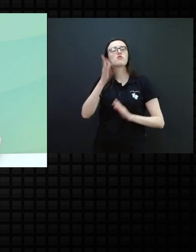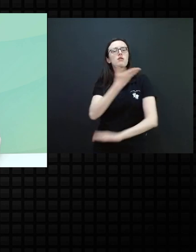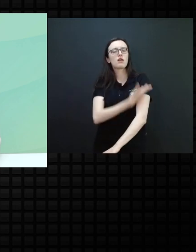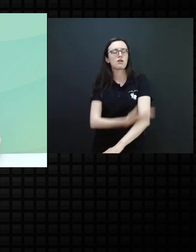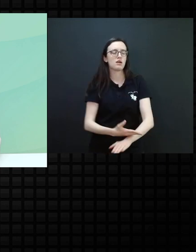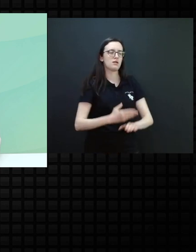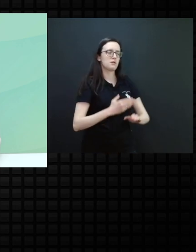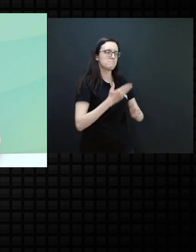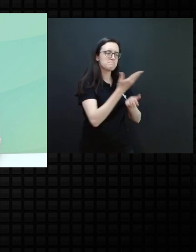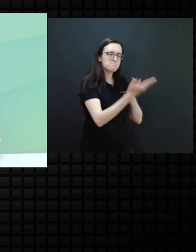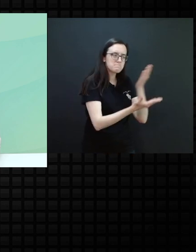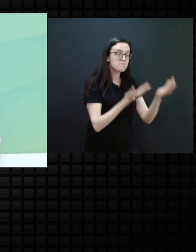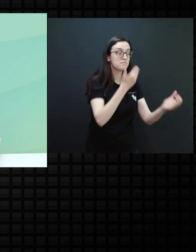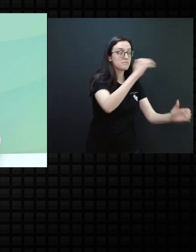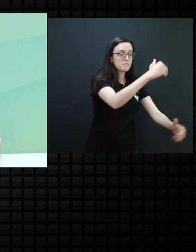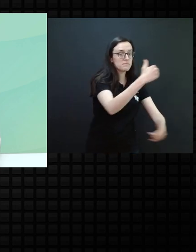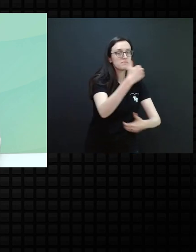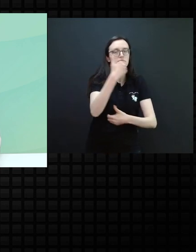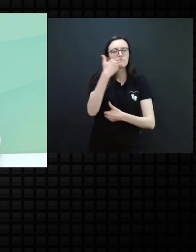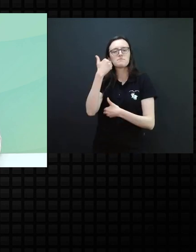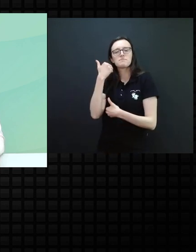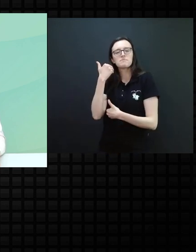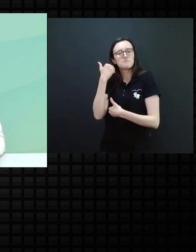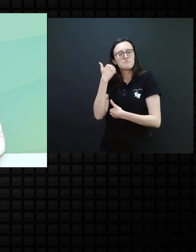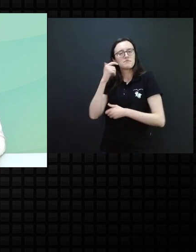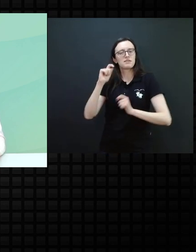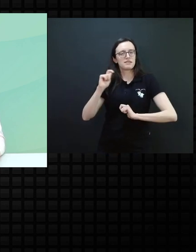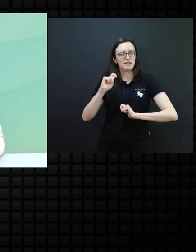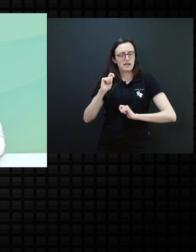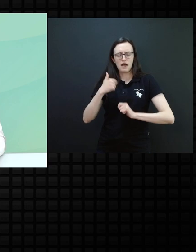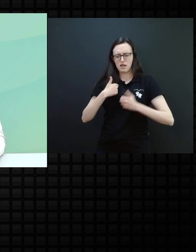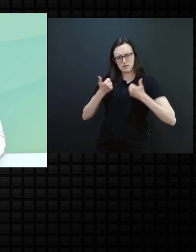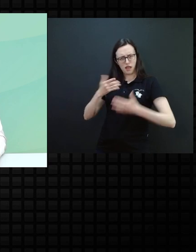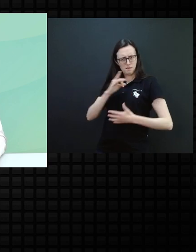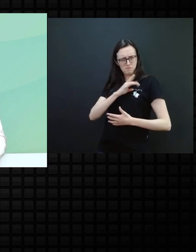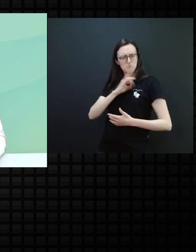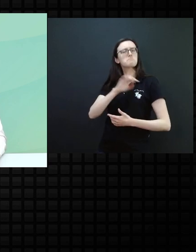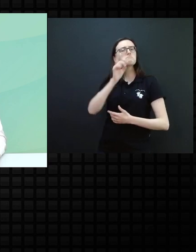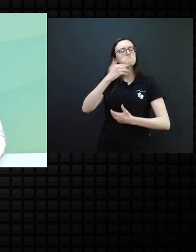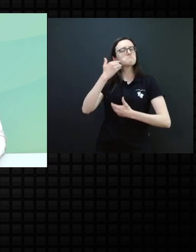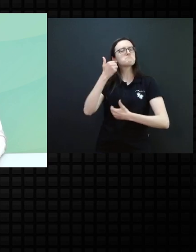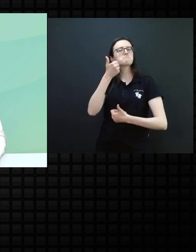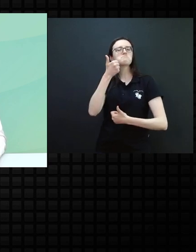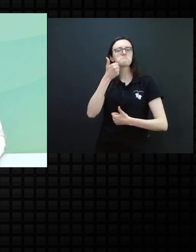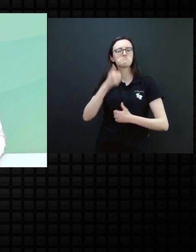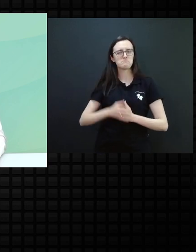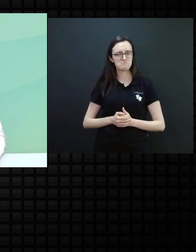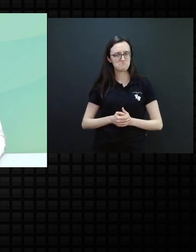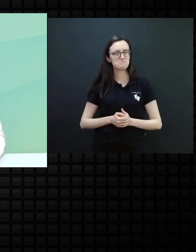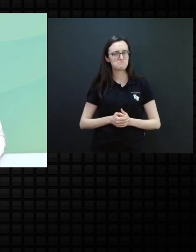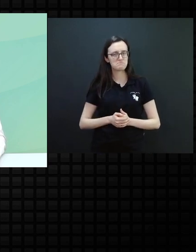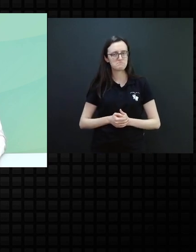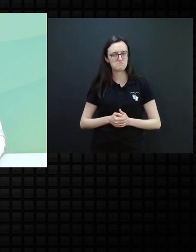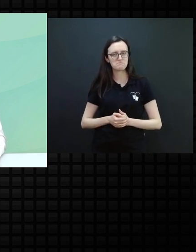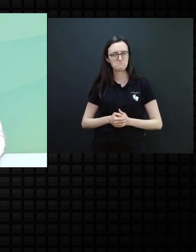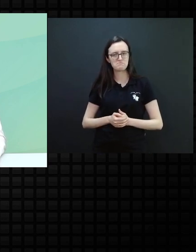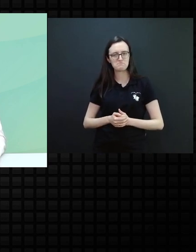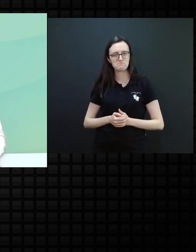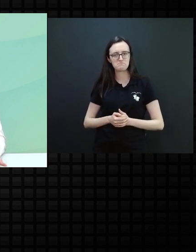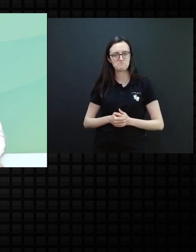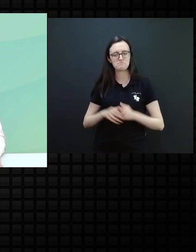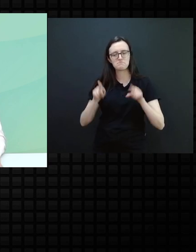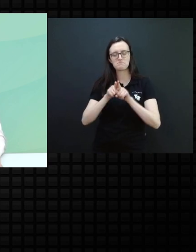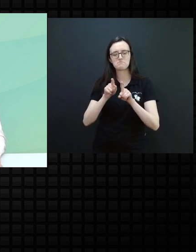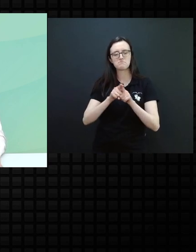vou, que eu imito medo para essa criança, certo? Então, puxa, Misa, se já há tantas